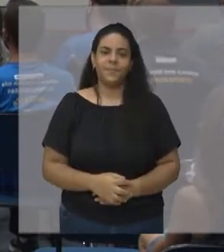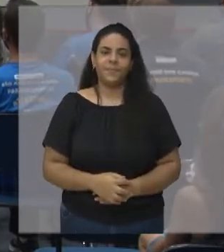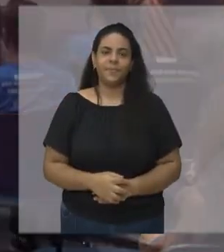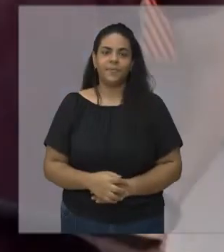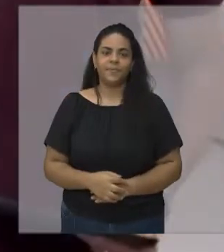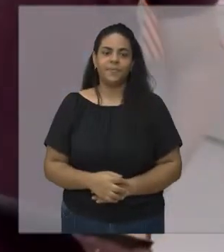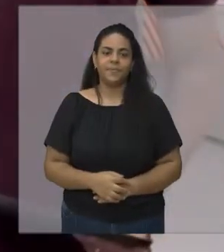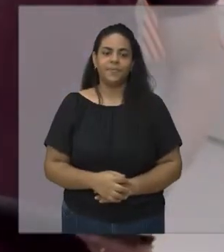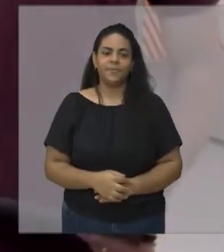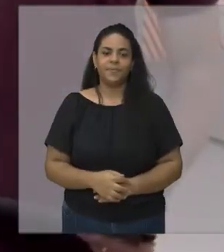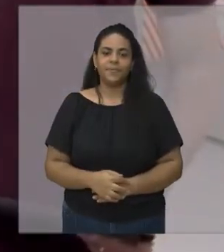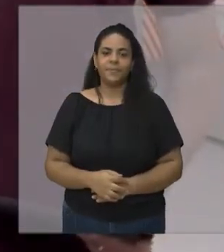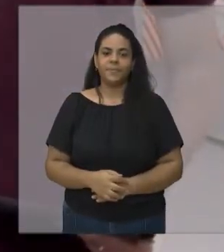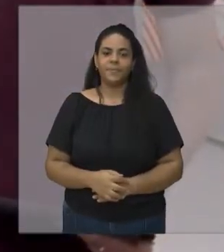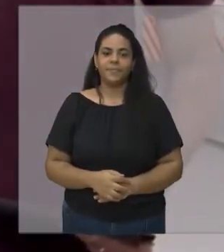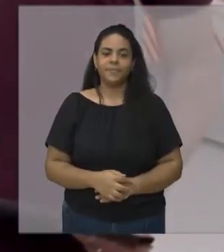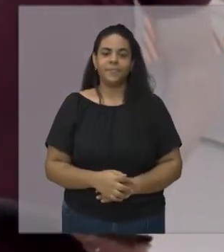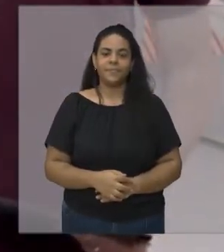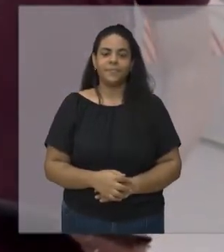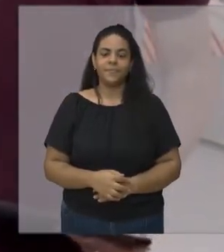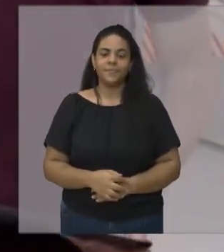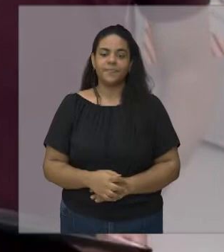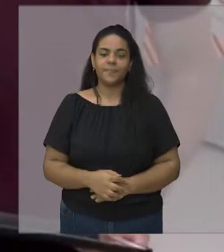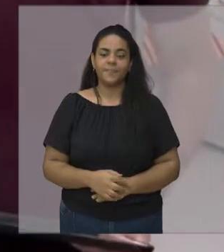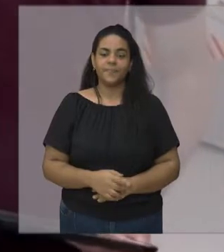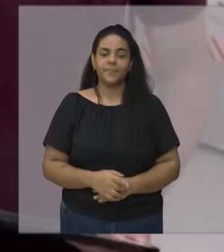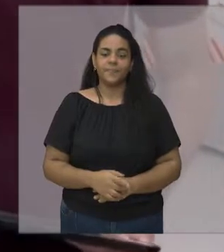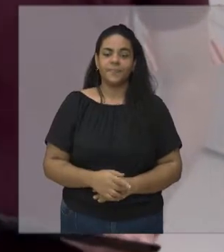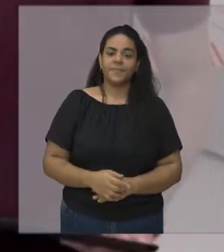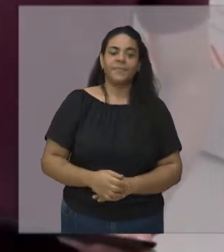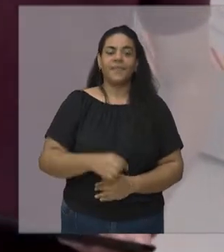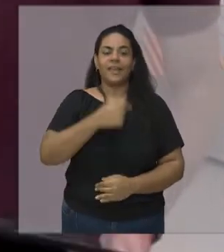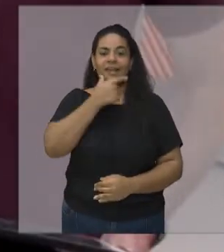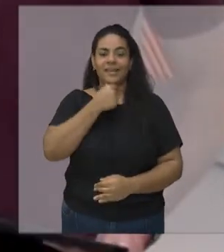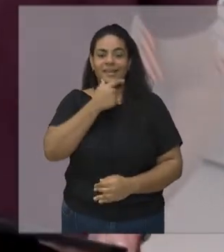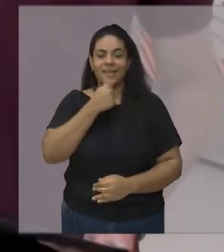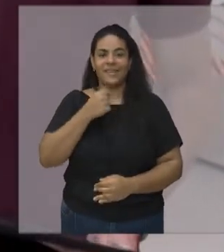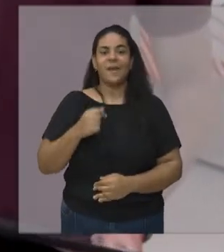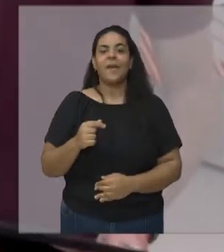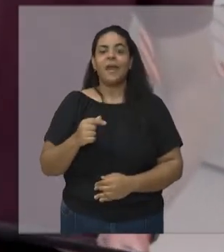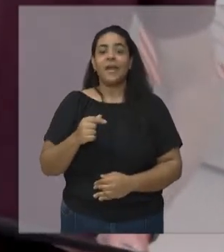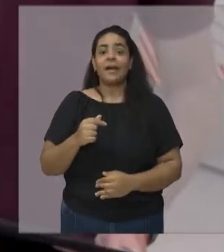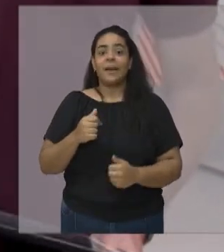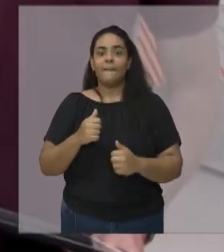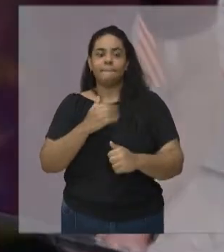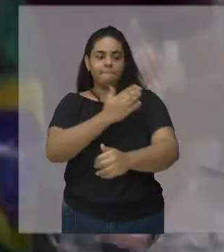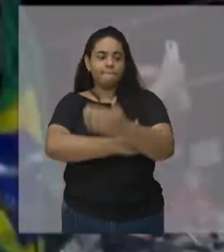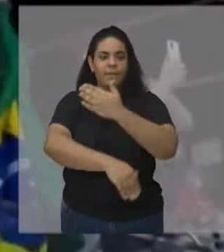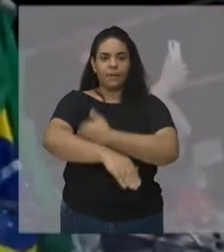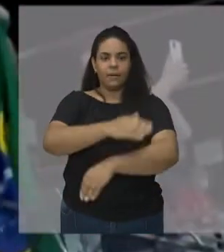O maior atleta paralímpico do Brasil se despediu das piscinas. Valeu demais, Daniel Dias.